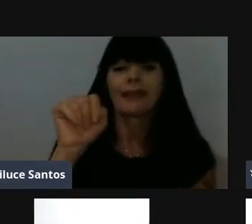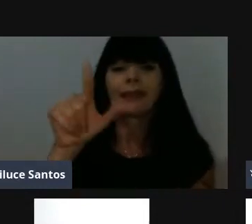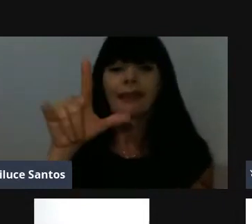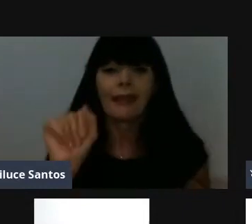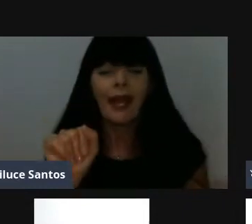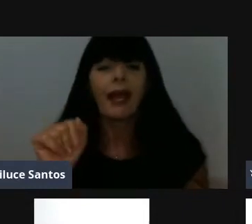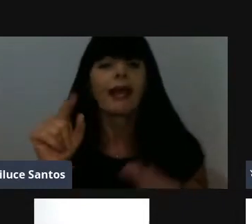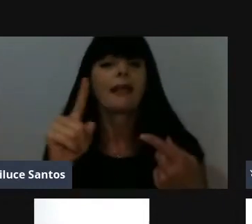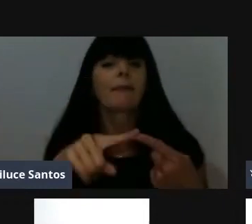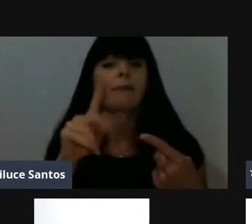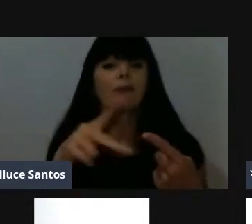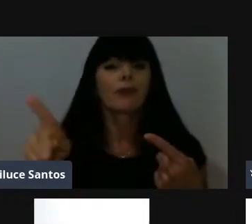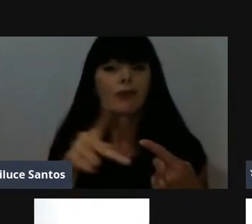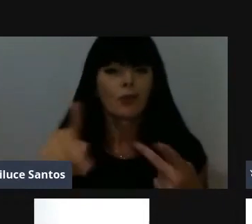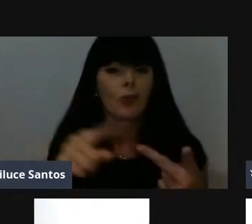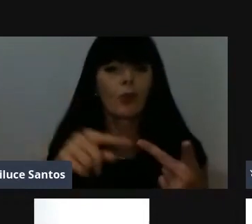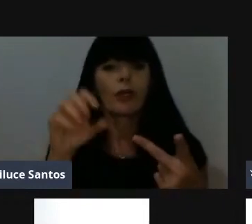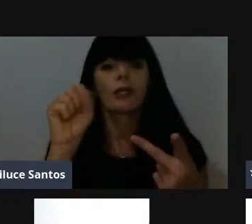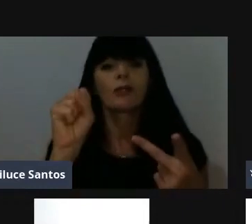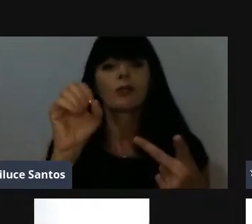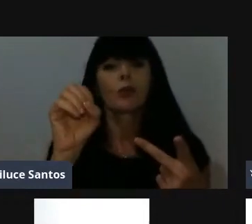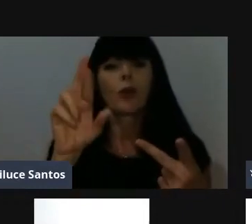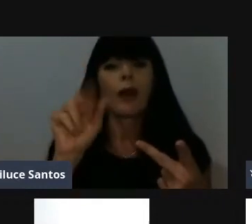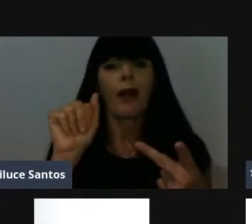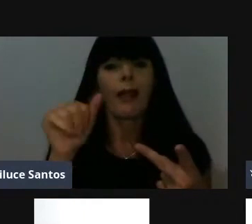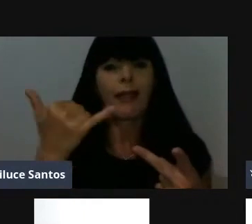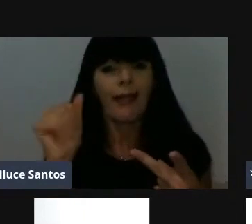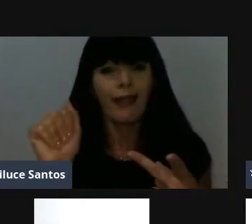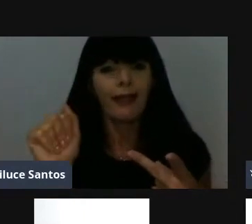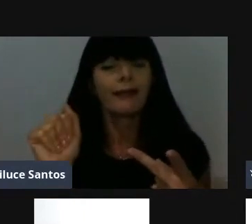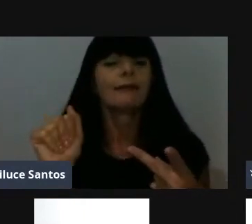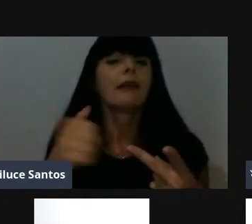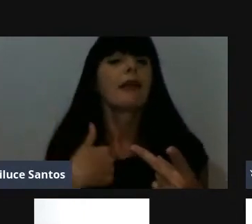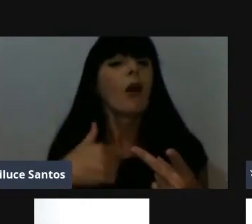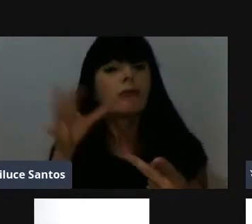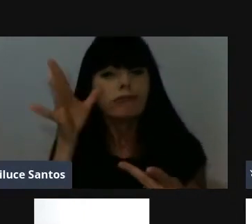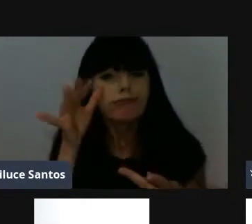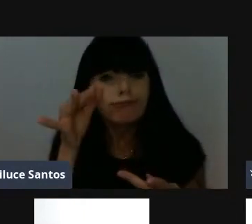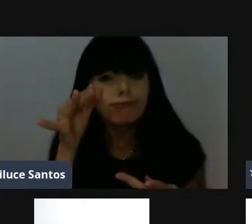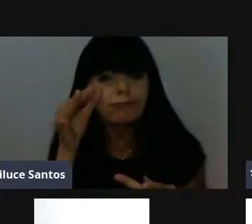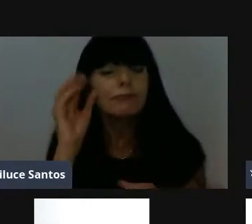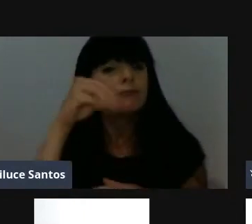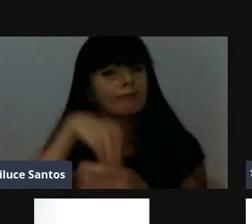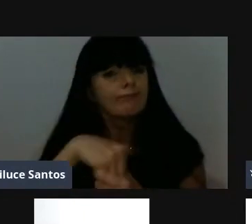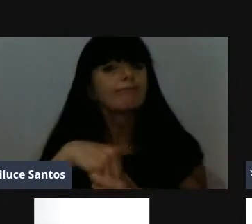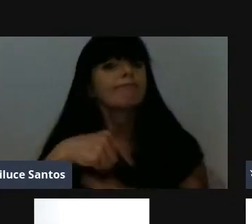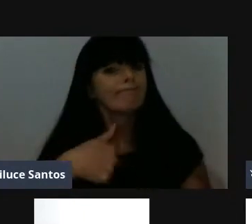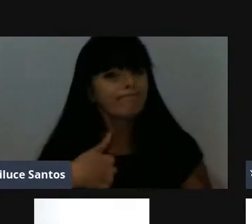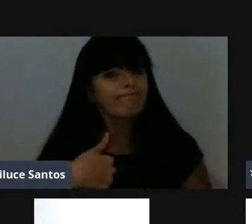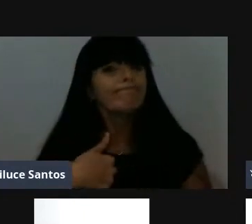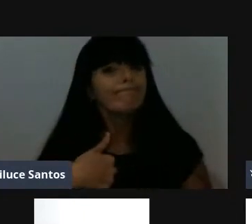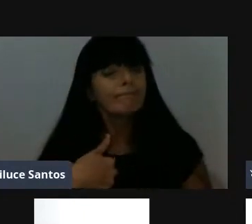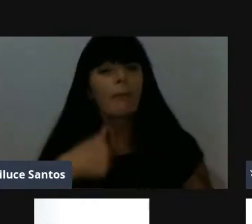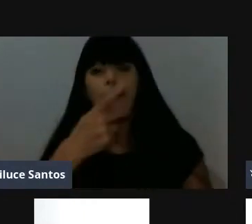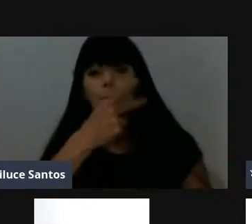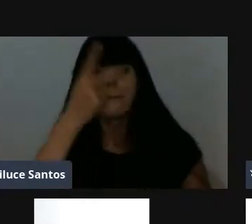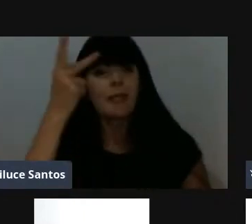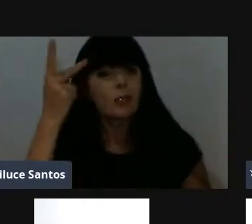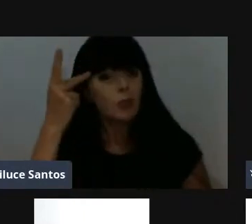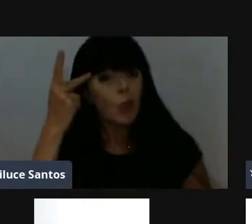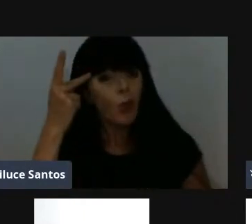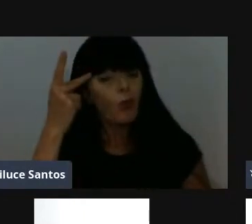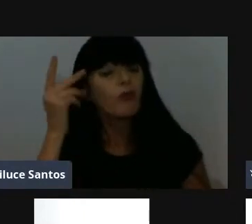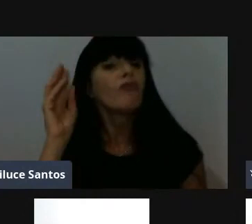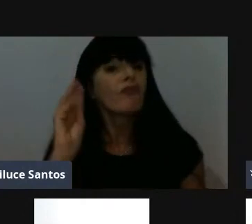vereador Zé Rodrigues, a gente discutia muito, e eu fui criando um interesse muito grande dentro de mim, e as pessoas são carentes de políticos que